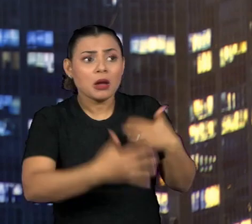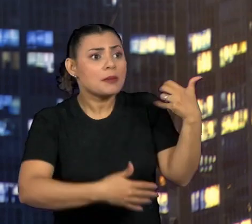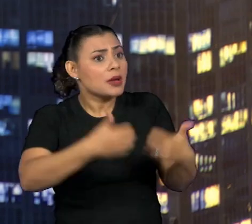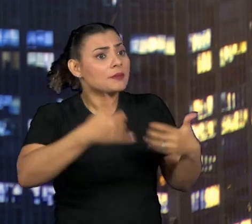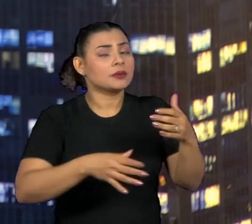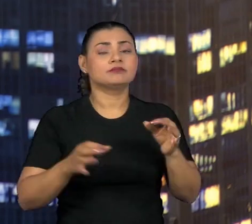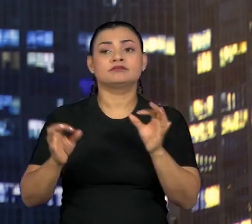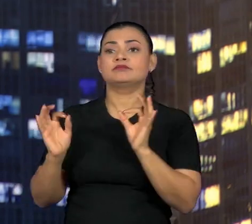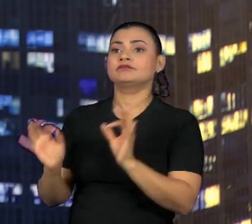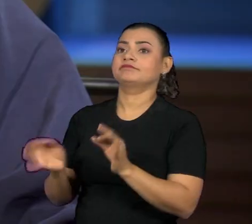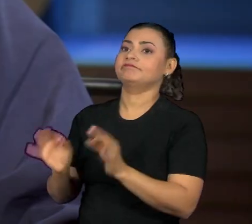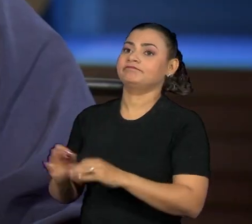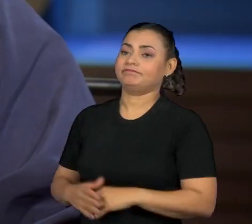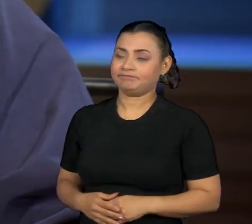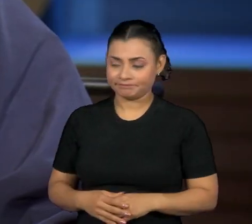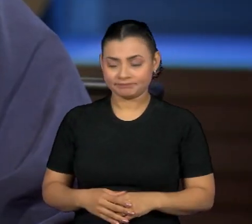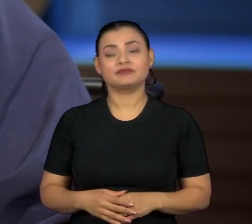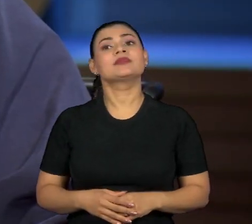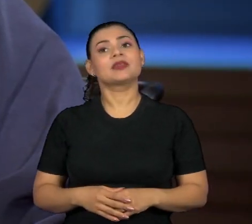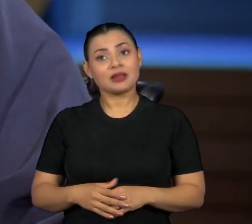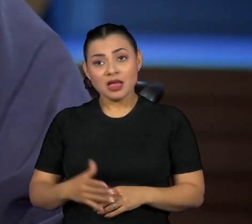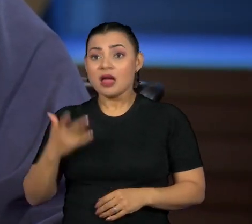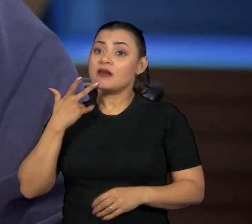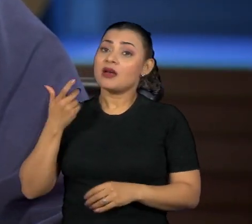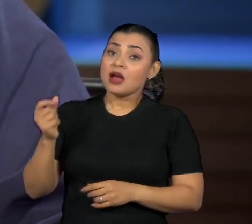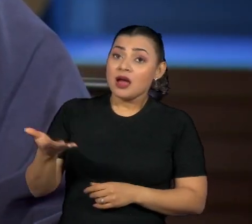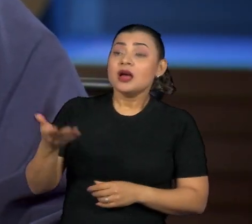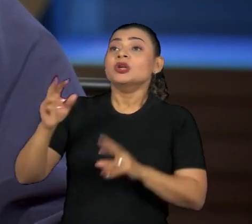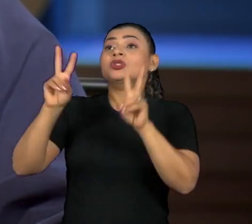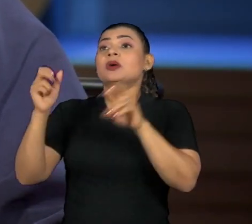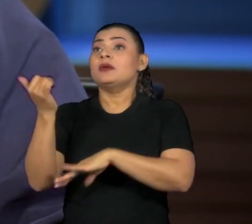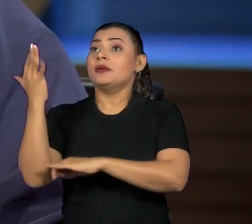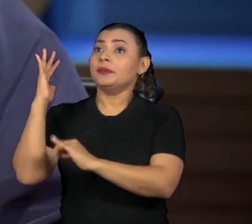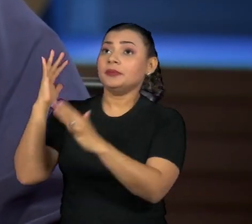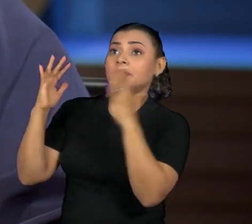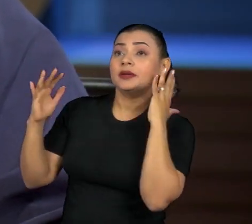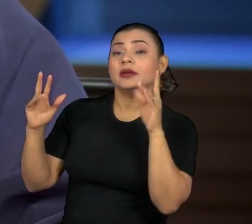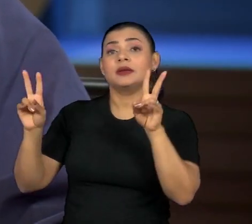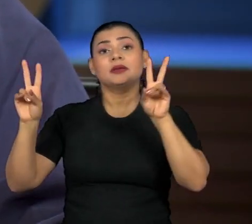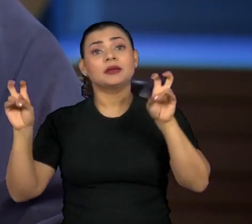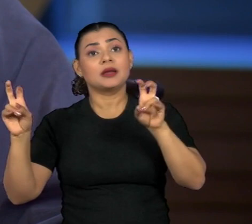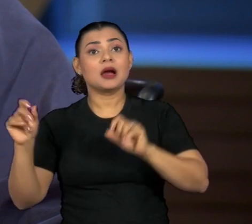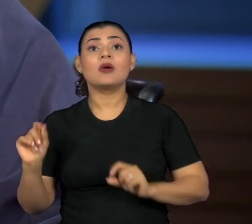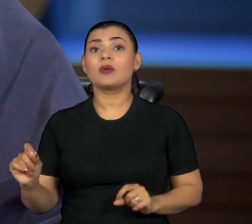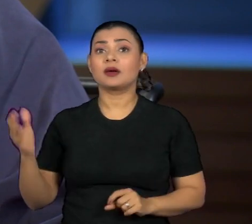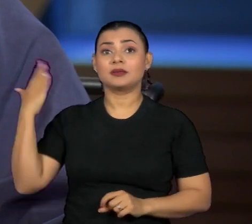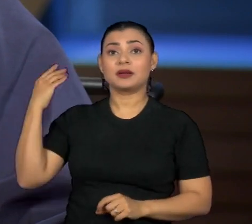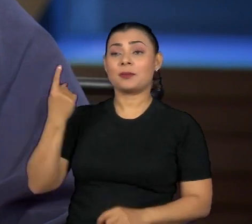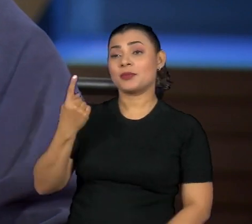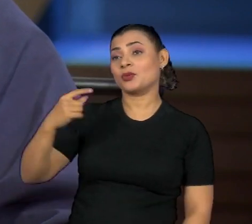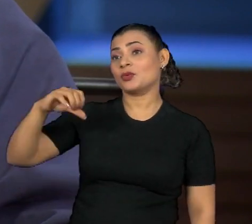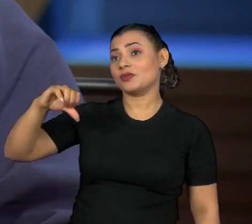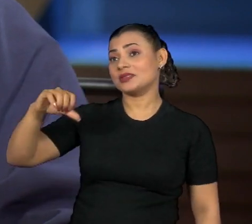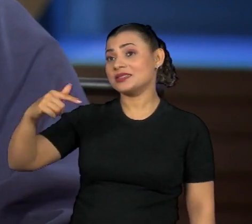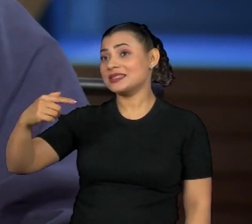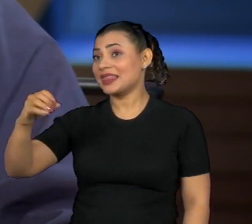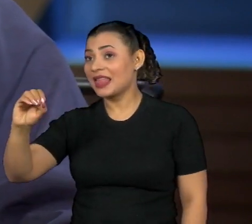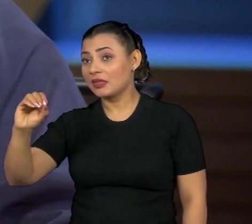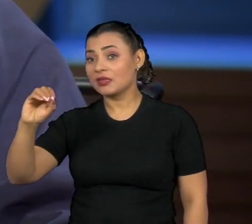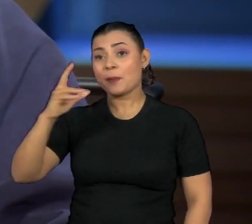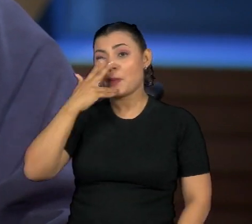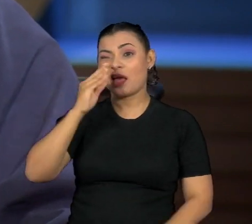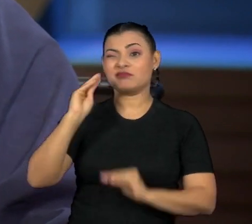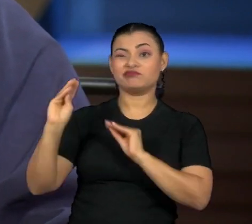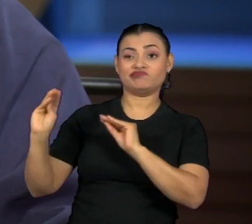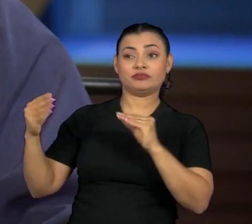é? Exato. Quando começou essas histórias de falar um pouquinho mais do meio ambiente, aquela história, primeiro lá na década de 70, que ninguém levou, parece,